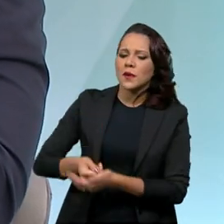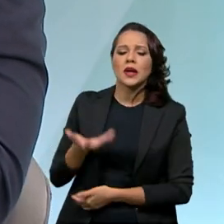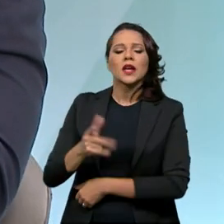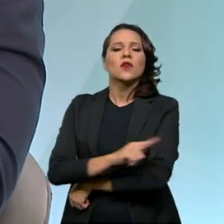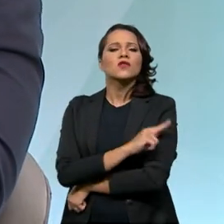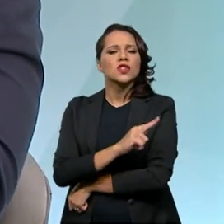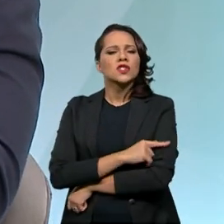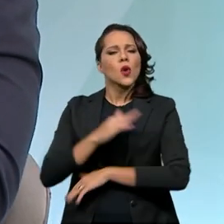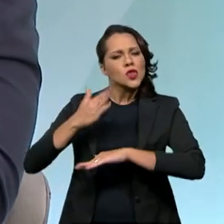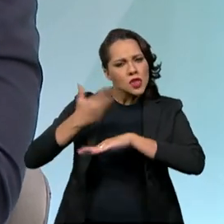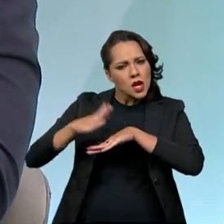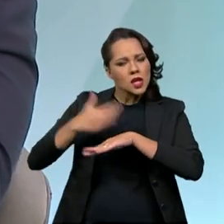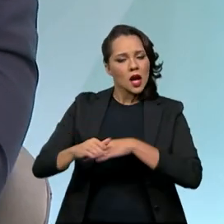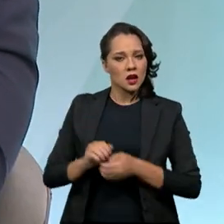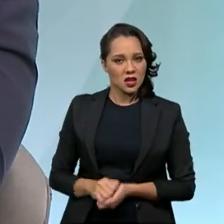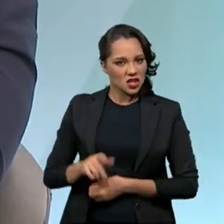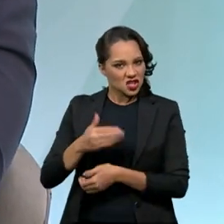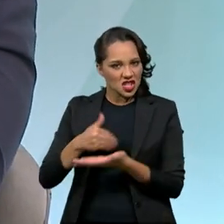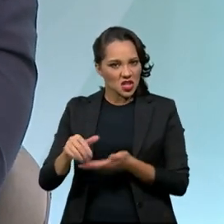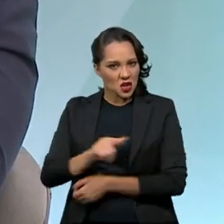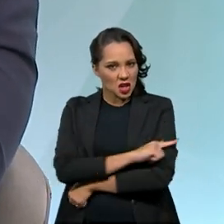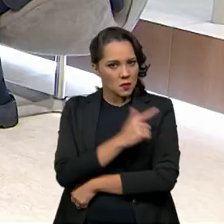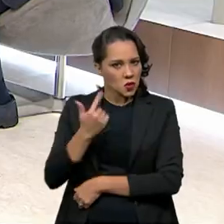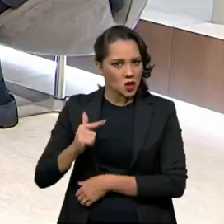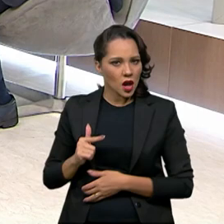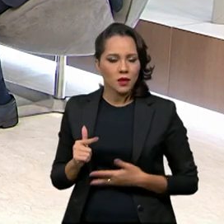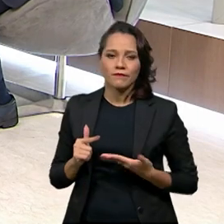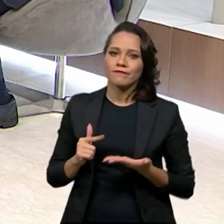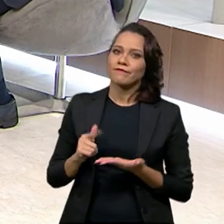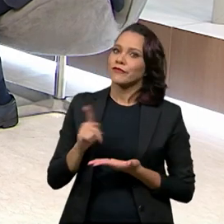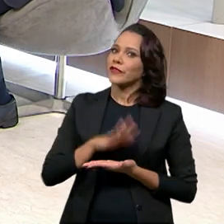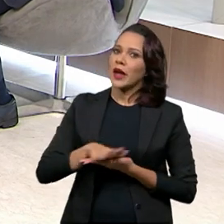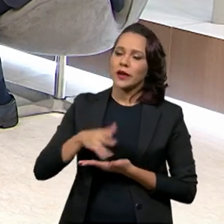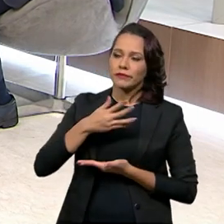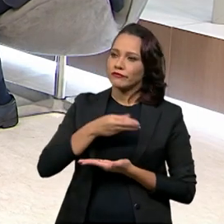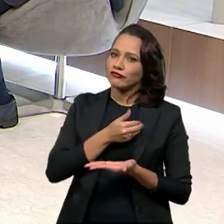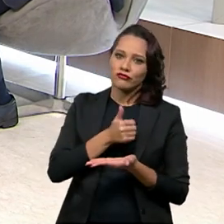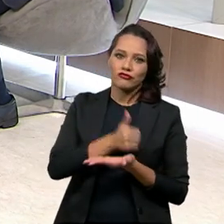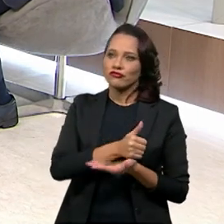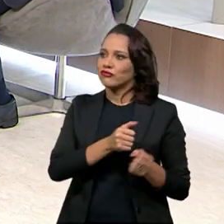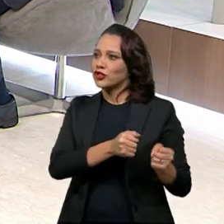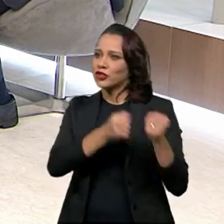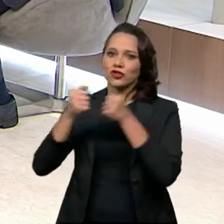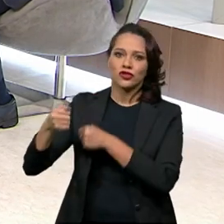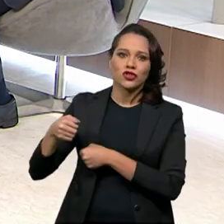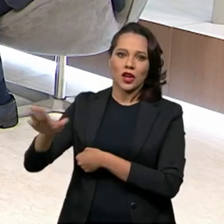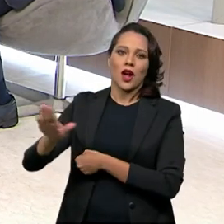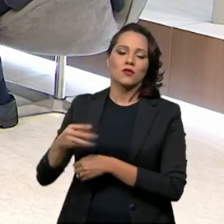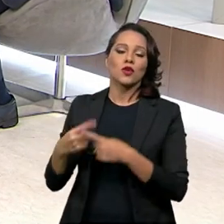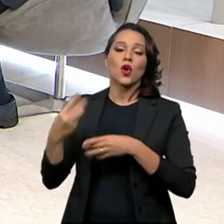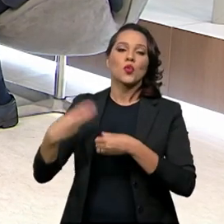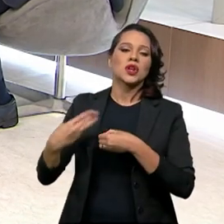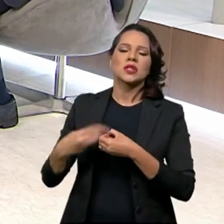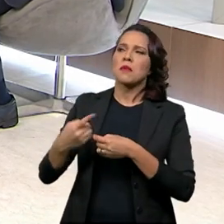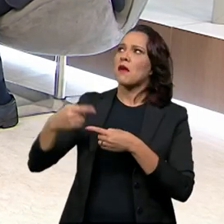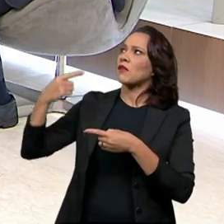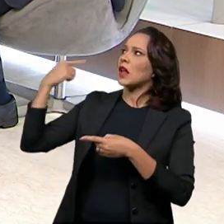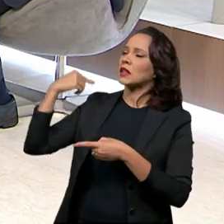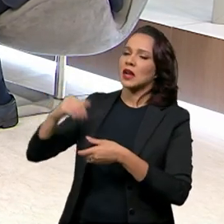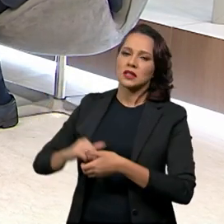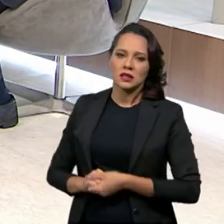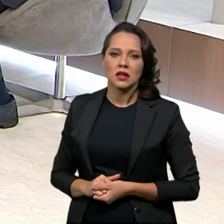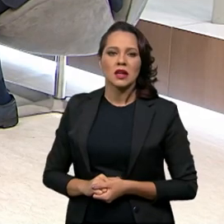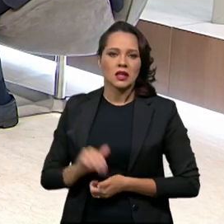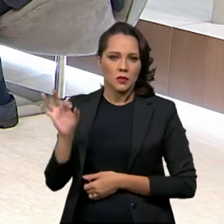gestor bem qualificado. Quem não é um gestor bem qualificado hoje, vai acabar sendo retirado. Porque o seu município, ele vai ficar lá atrás, nos